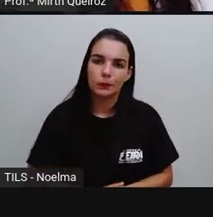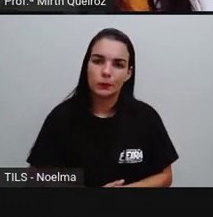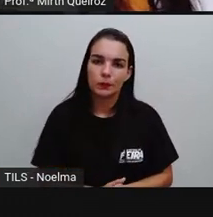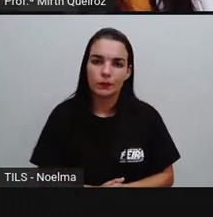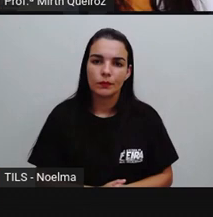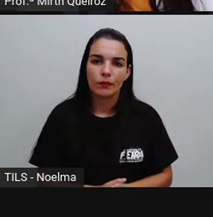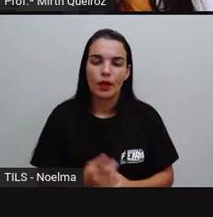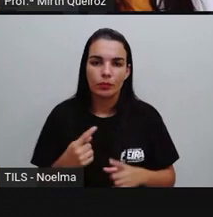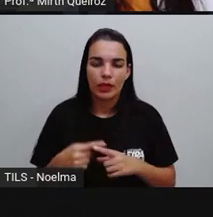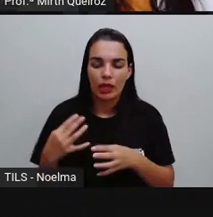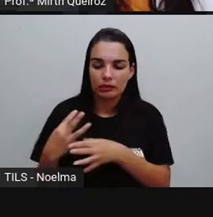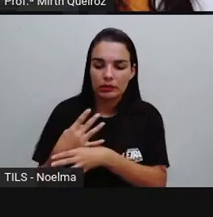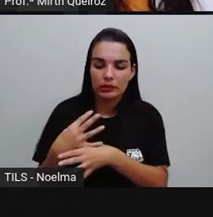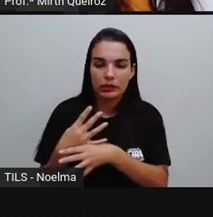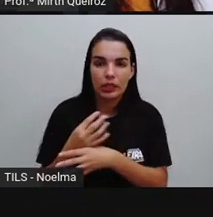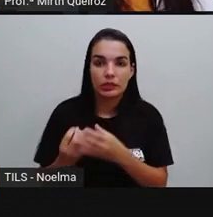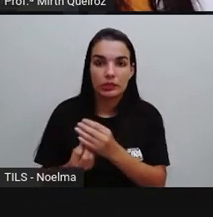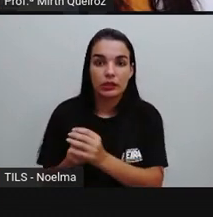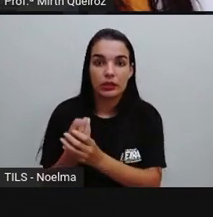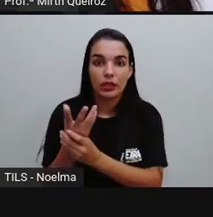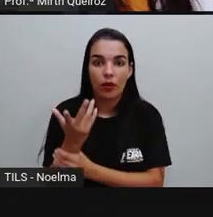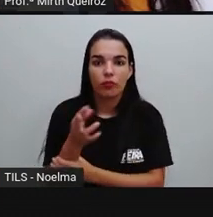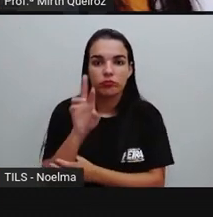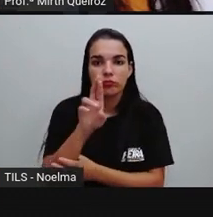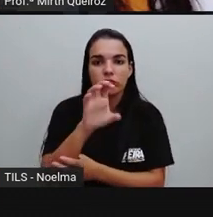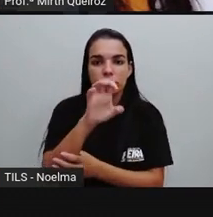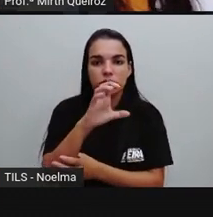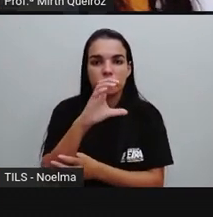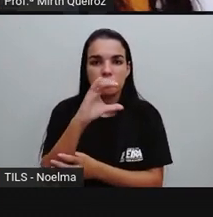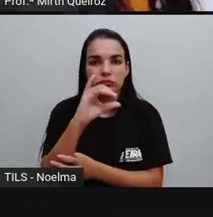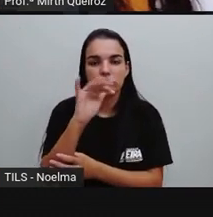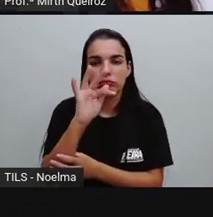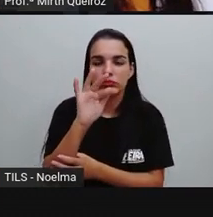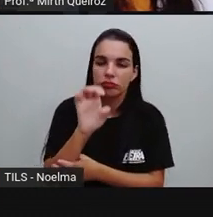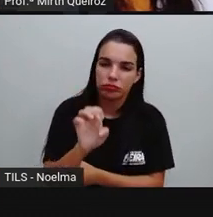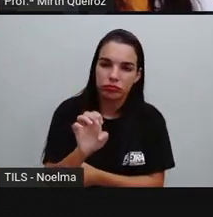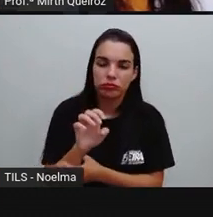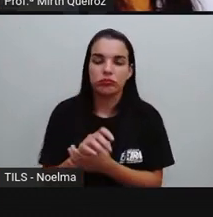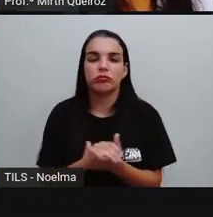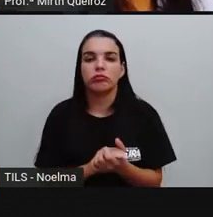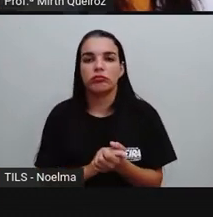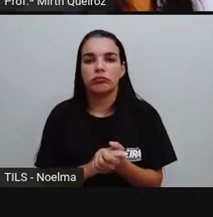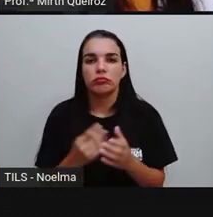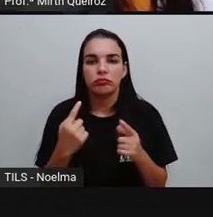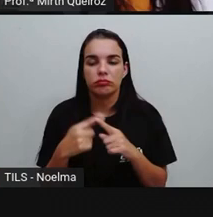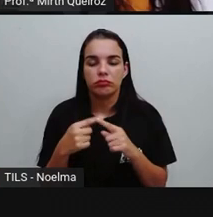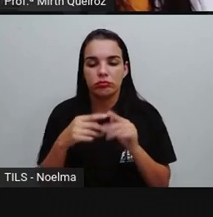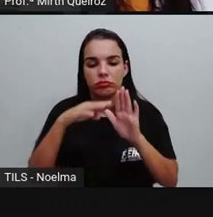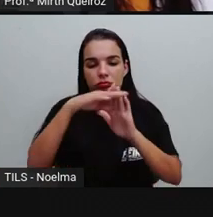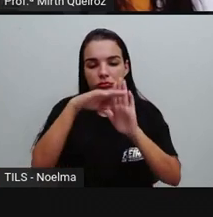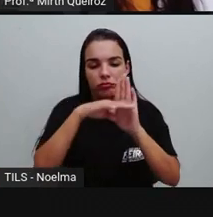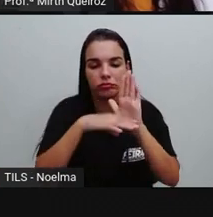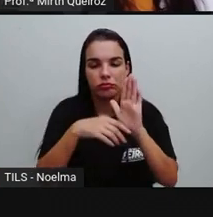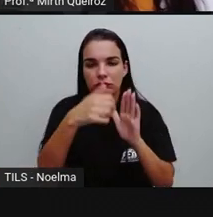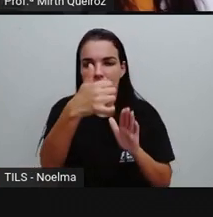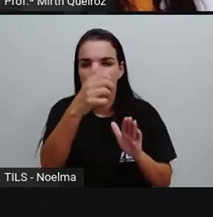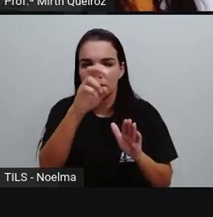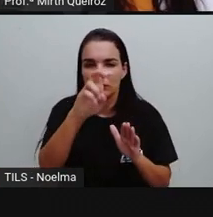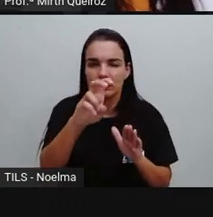né? Já desde aquele período das capitanias hereditárias que foram, no caso, a de São Vicente,